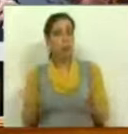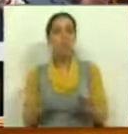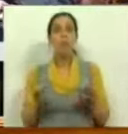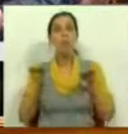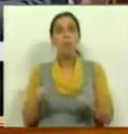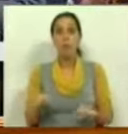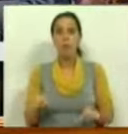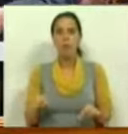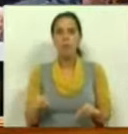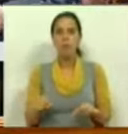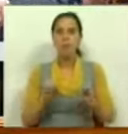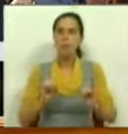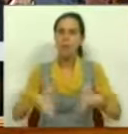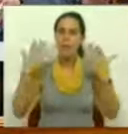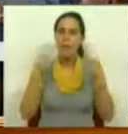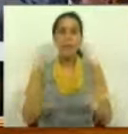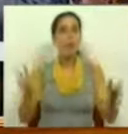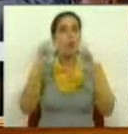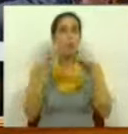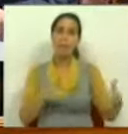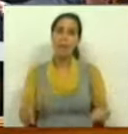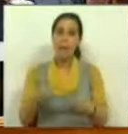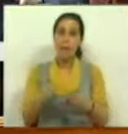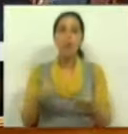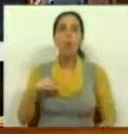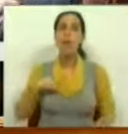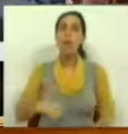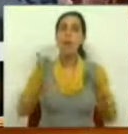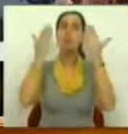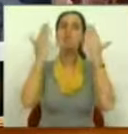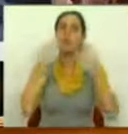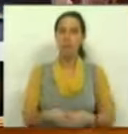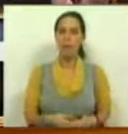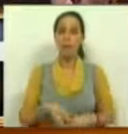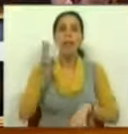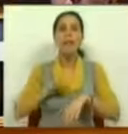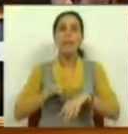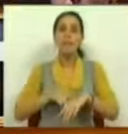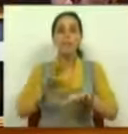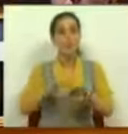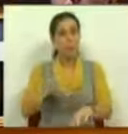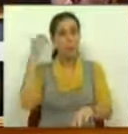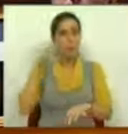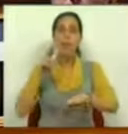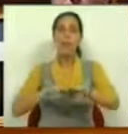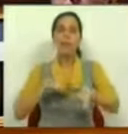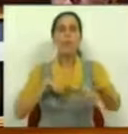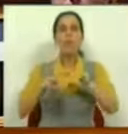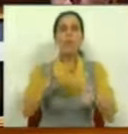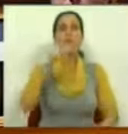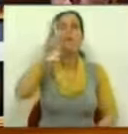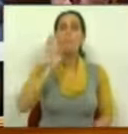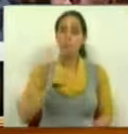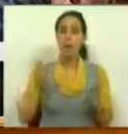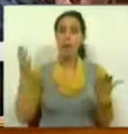que encetou hoje aqui o início de um novo caminho. E por isso eu queria saudar a direção parlamentar e a direção política